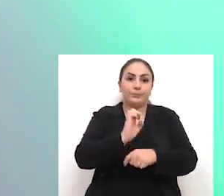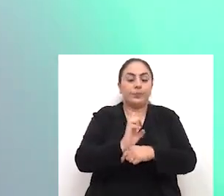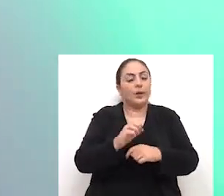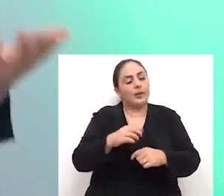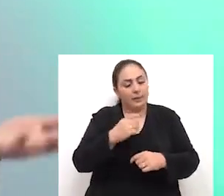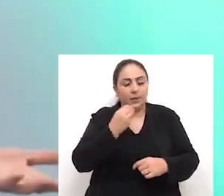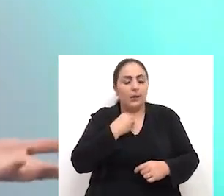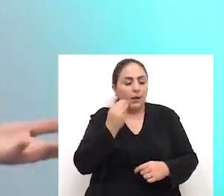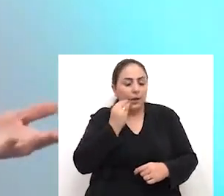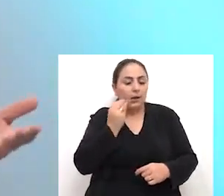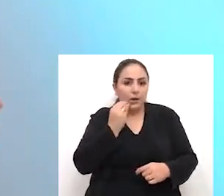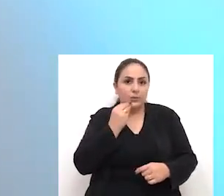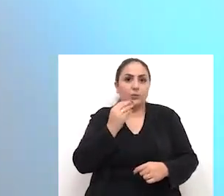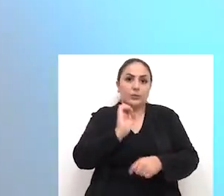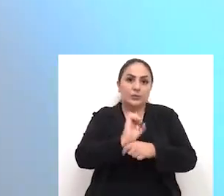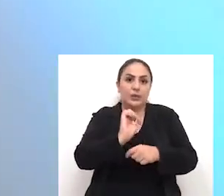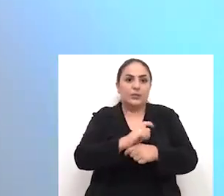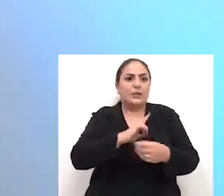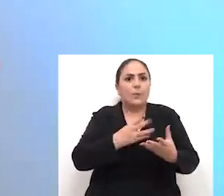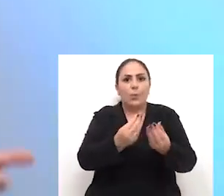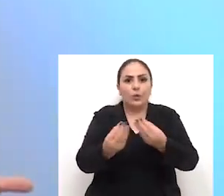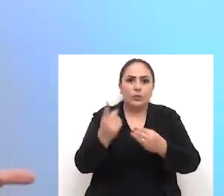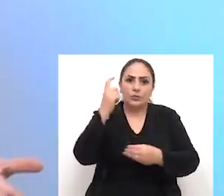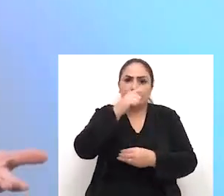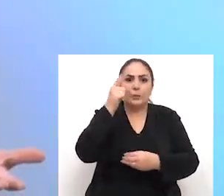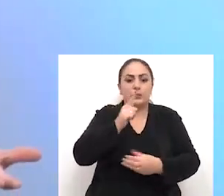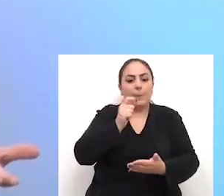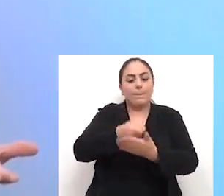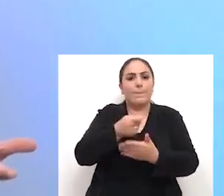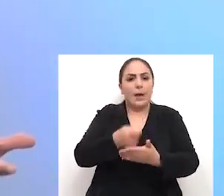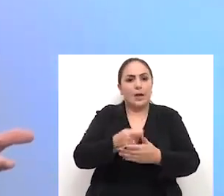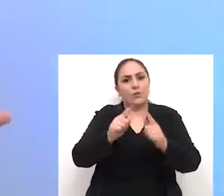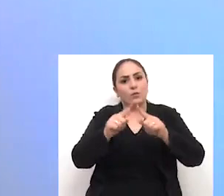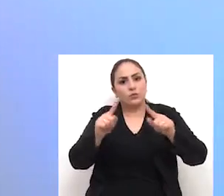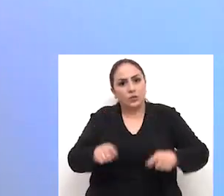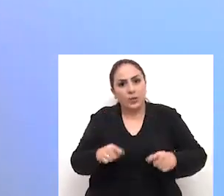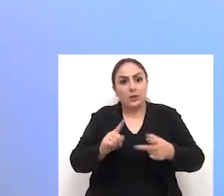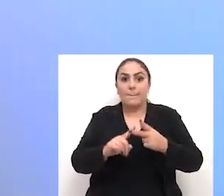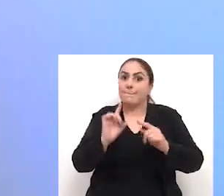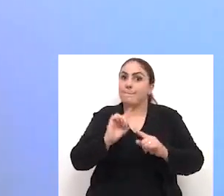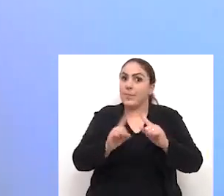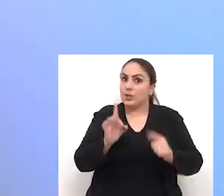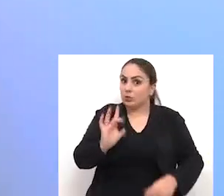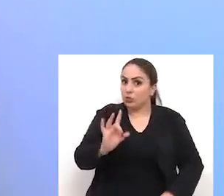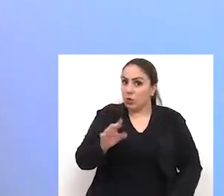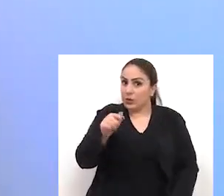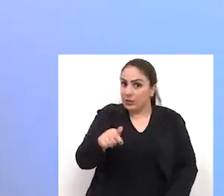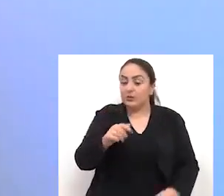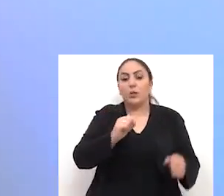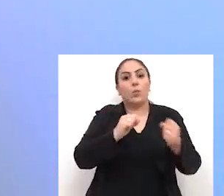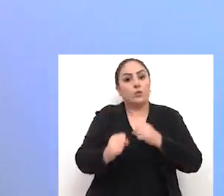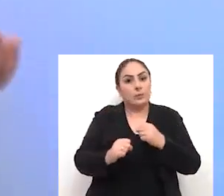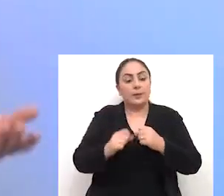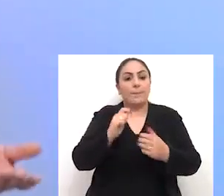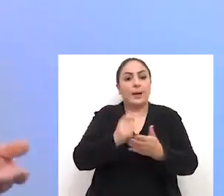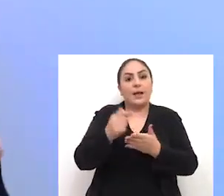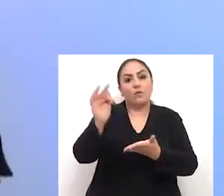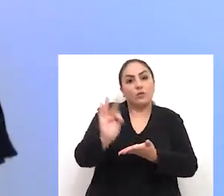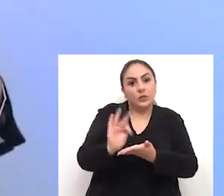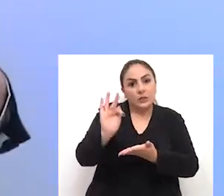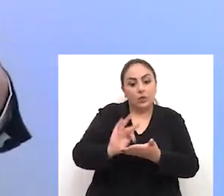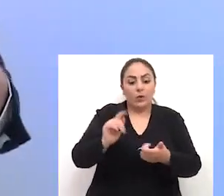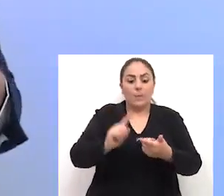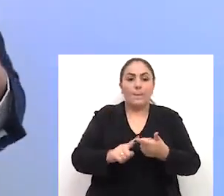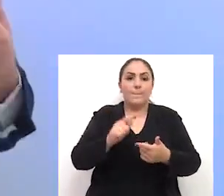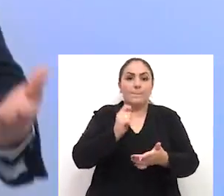E, inevitavelmente, o Estado vai ter muita dificuldade para pagar os seus funcionários, mas não apenas isso, vai ter dificuldade para pagar fornecedores,